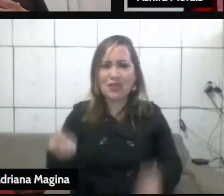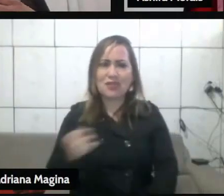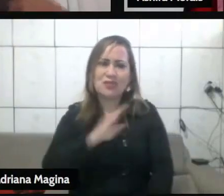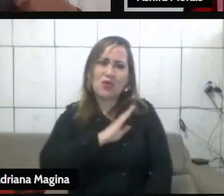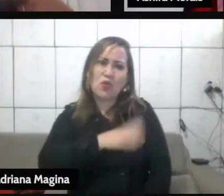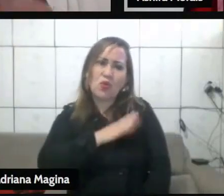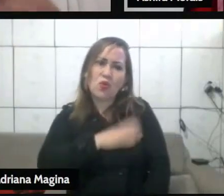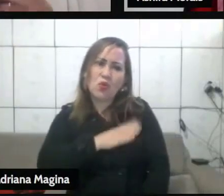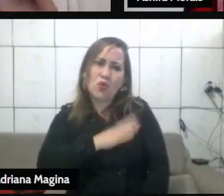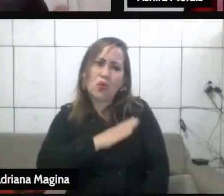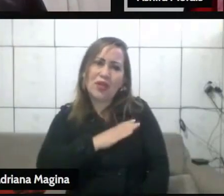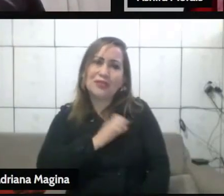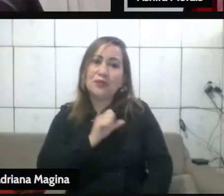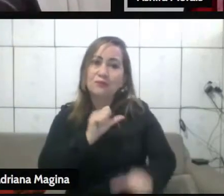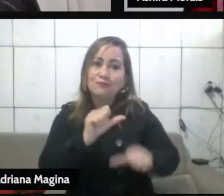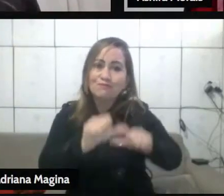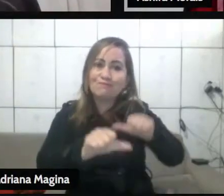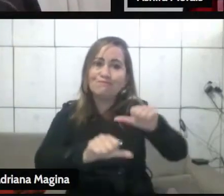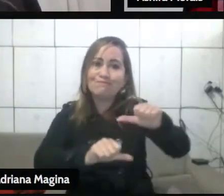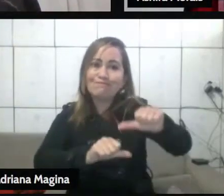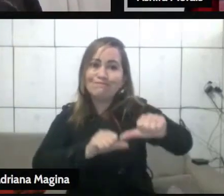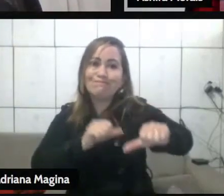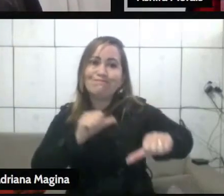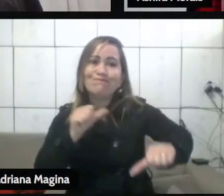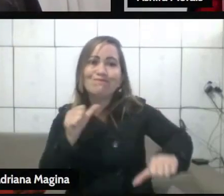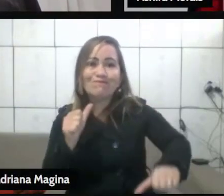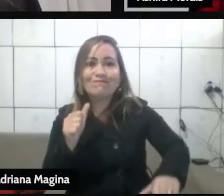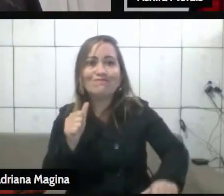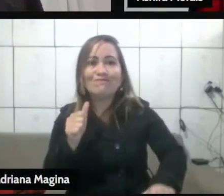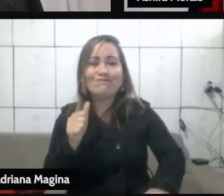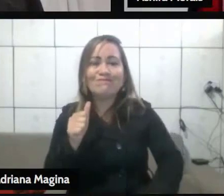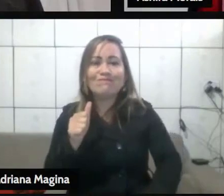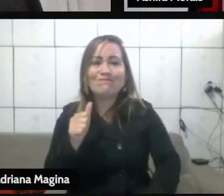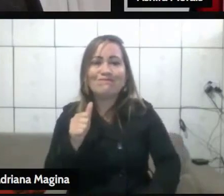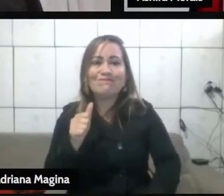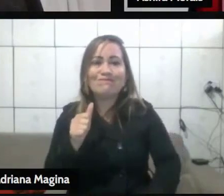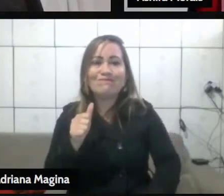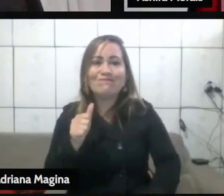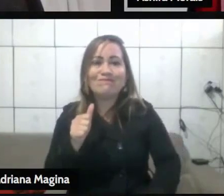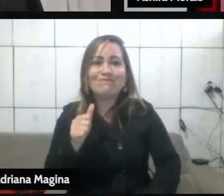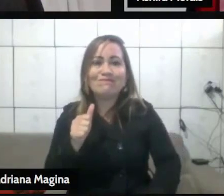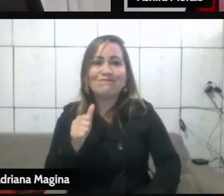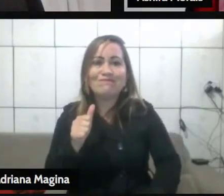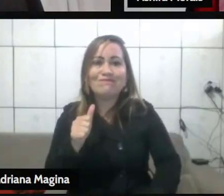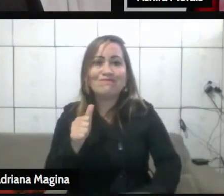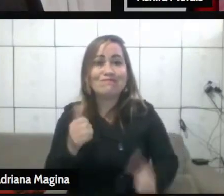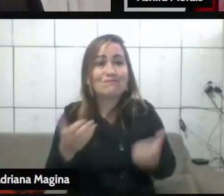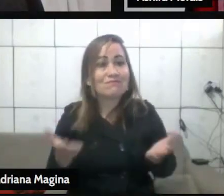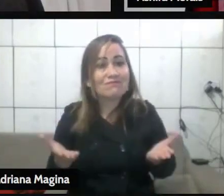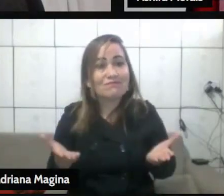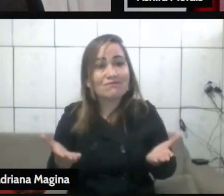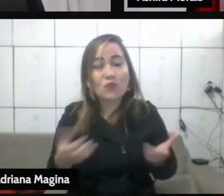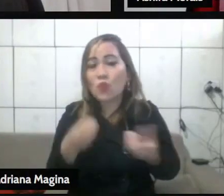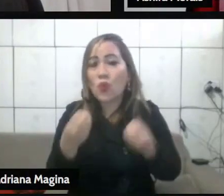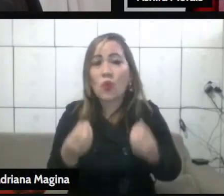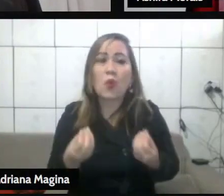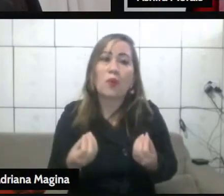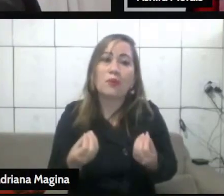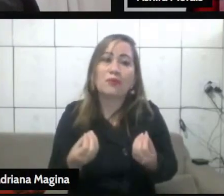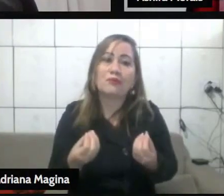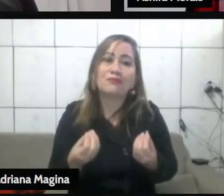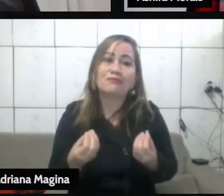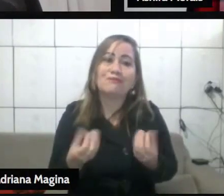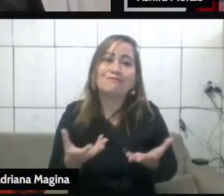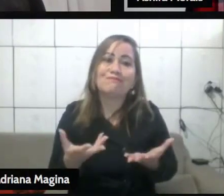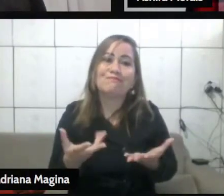transformado. Eu vejo aqui muito da antinomia. Oi? Eu vejo muito aqui da antinomia, Paulina. Mas vamos lá, ele nunca